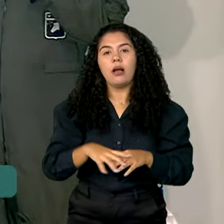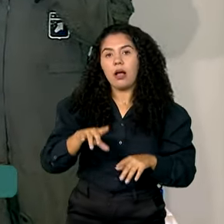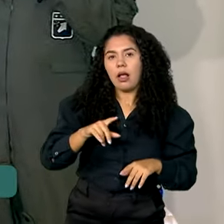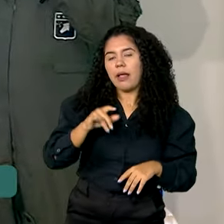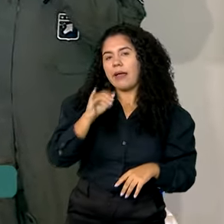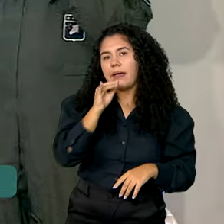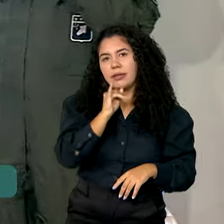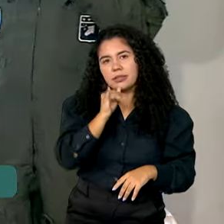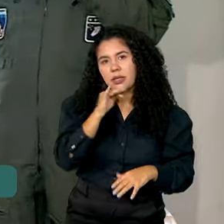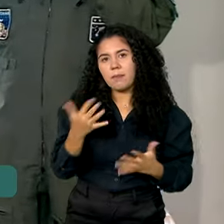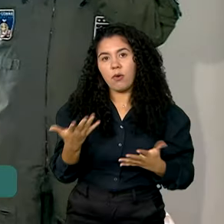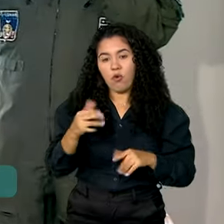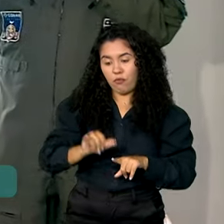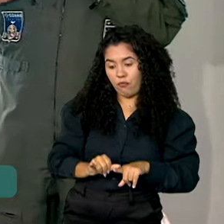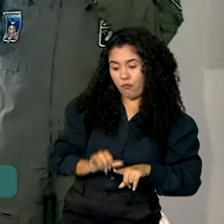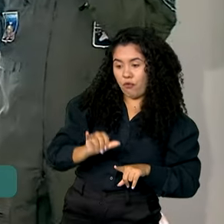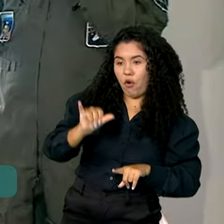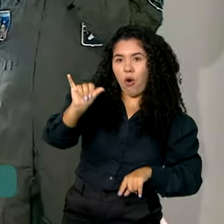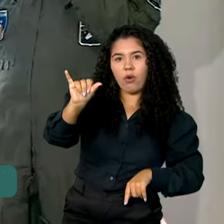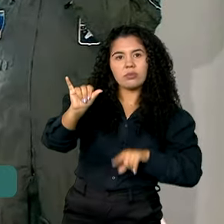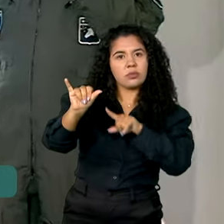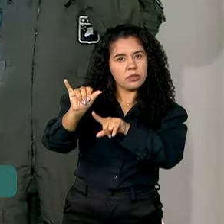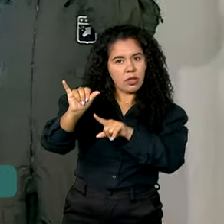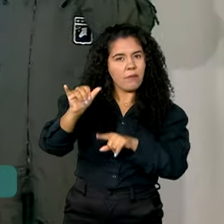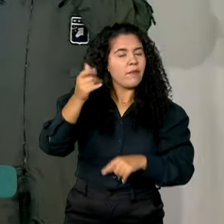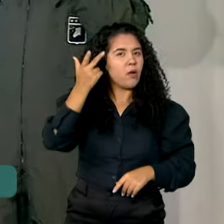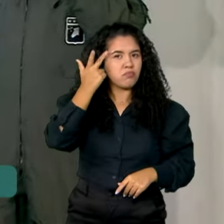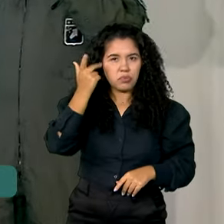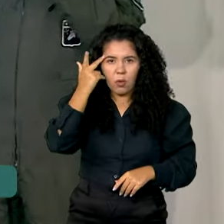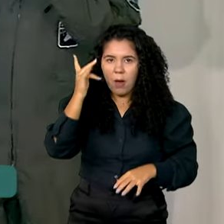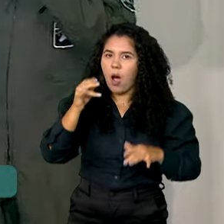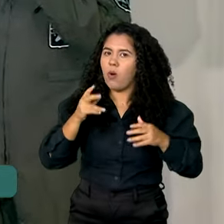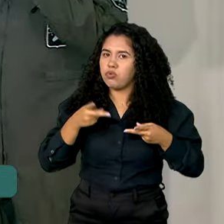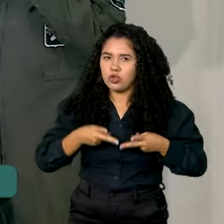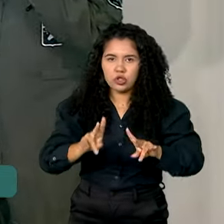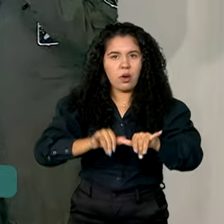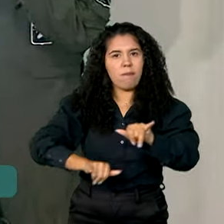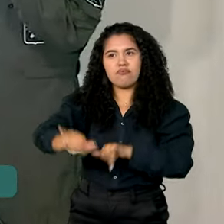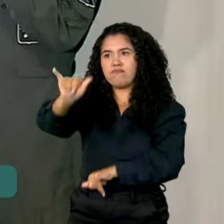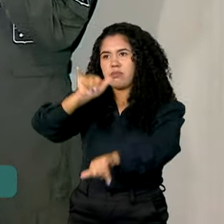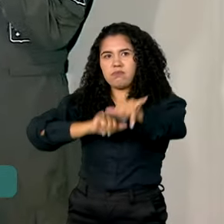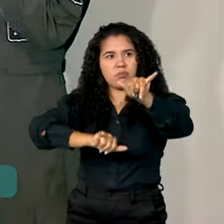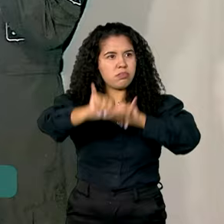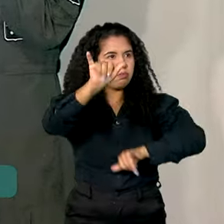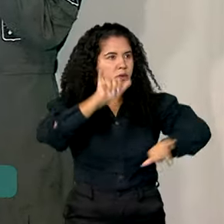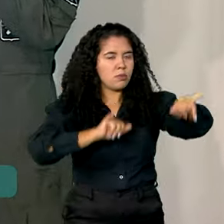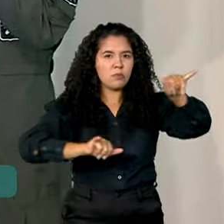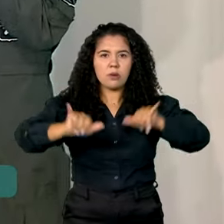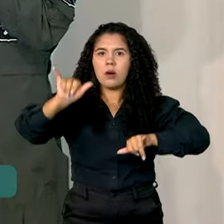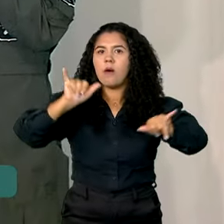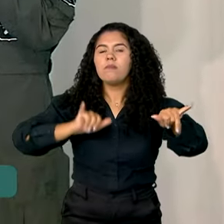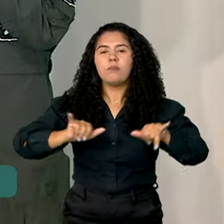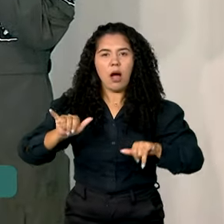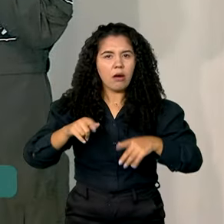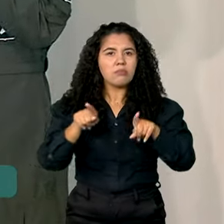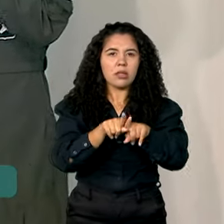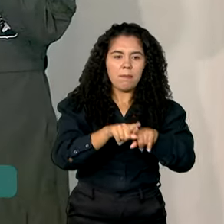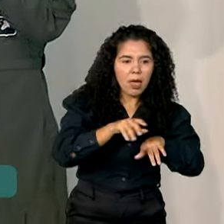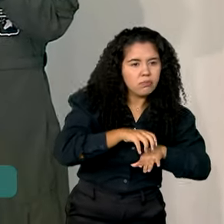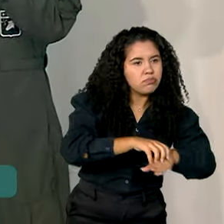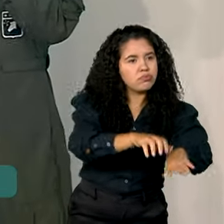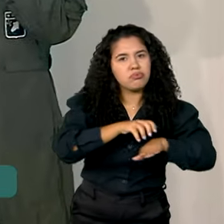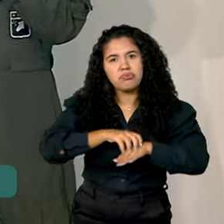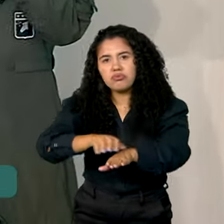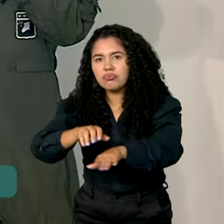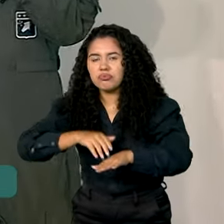contas, o voo vai continuar acontecendo, as pessoas precisam se deslocar das suas residências, precisam viajar.